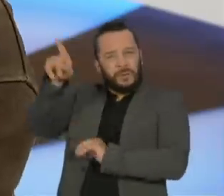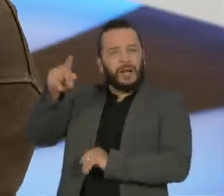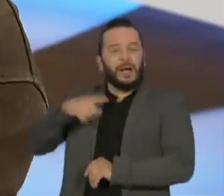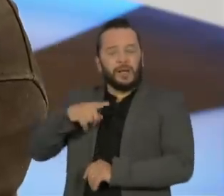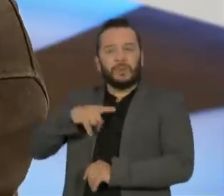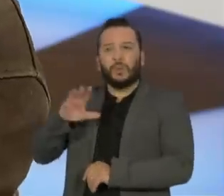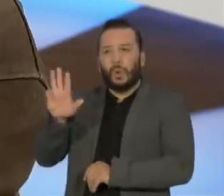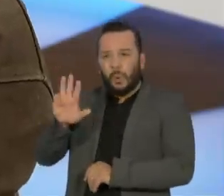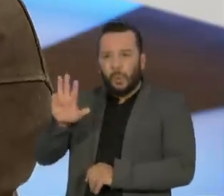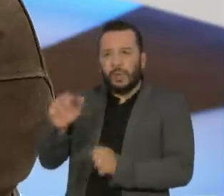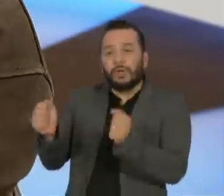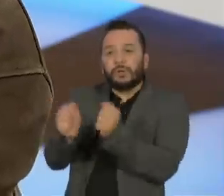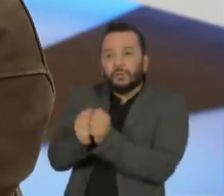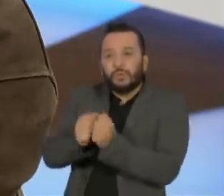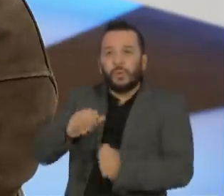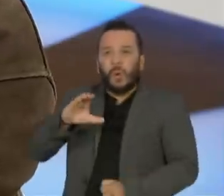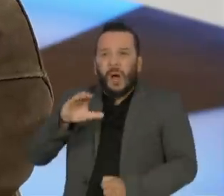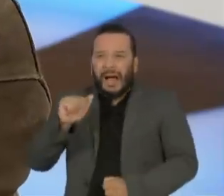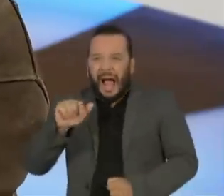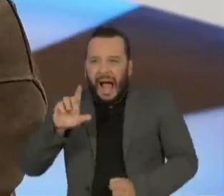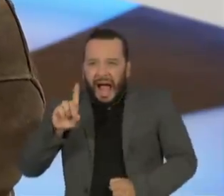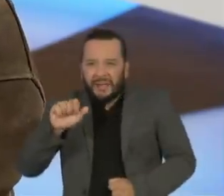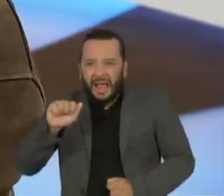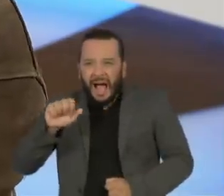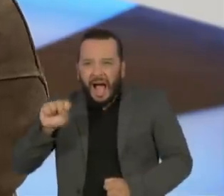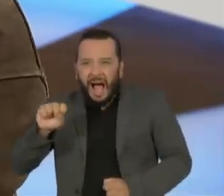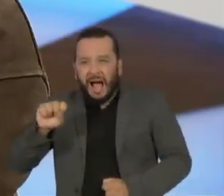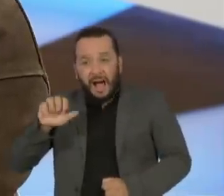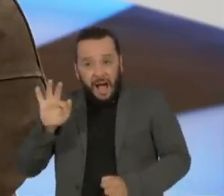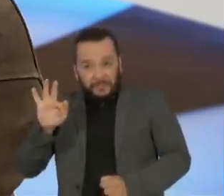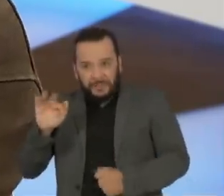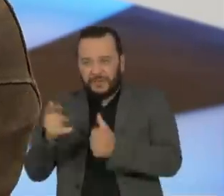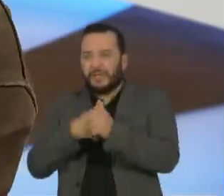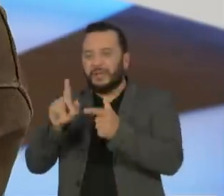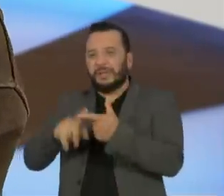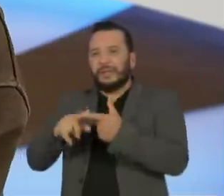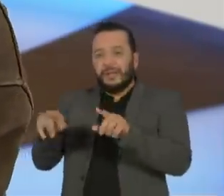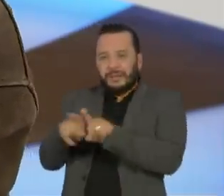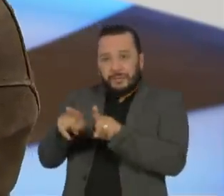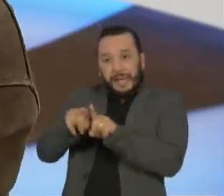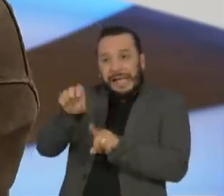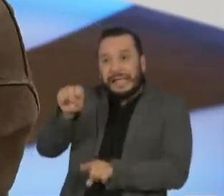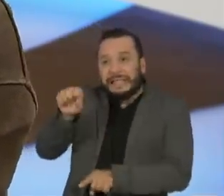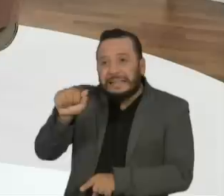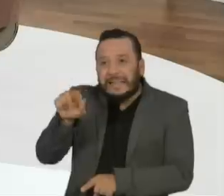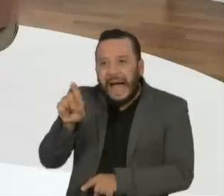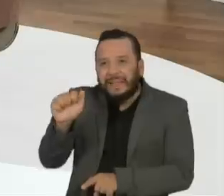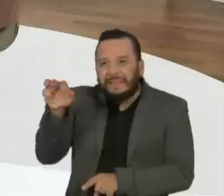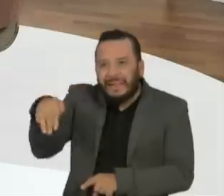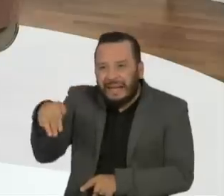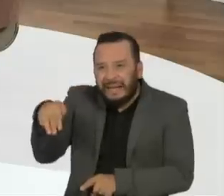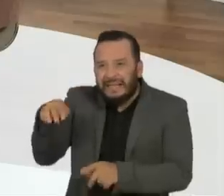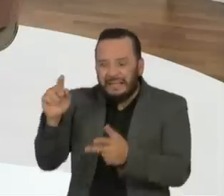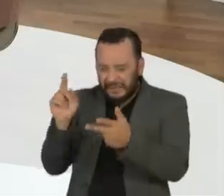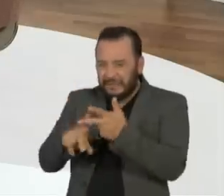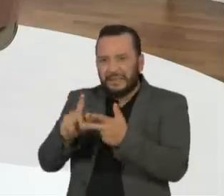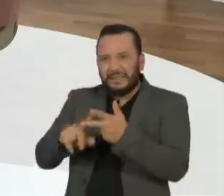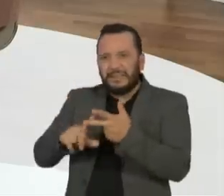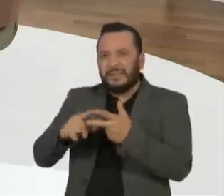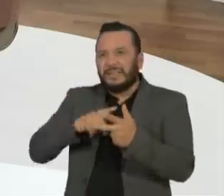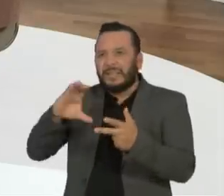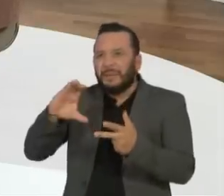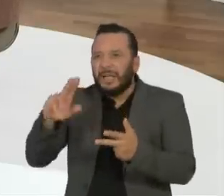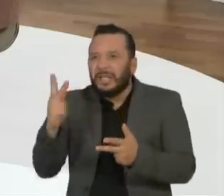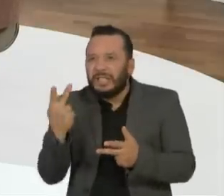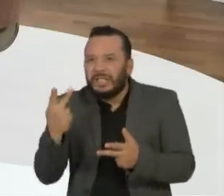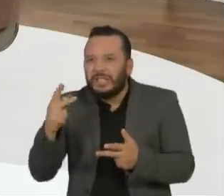o Saddam Hussein, com aquele genocida da Guiné Equatorial, com o Horárez, o Chaves, etc. Aquilo